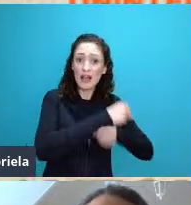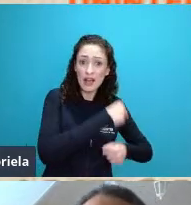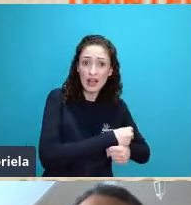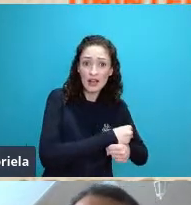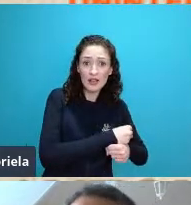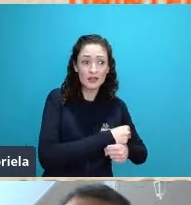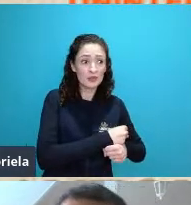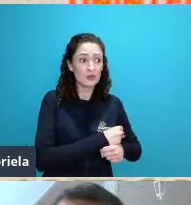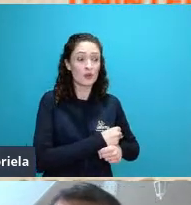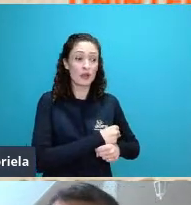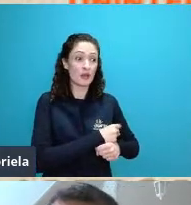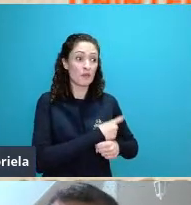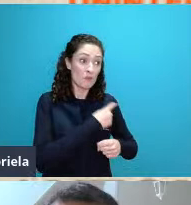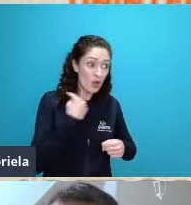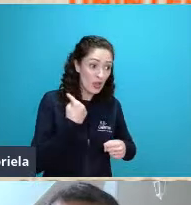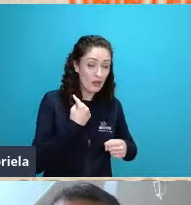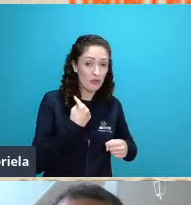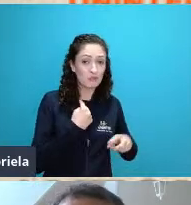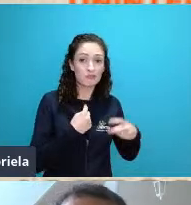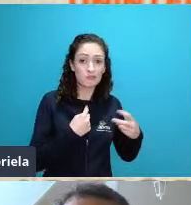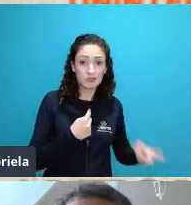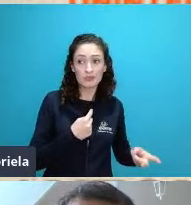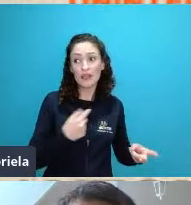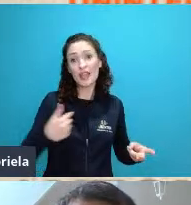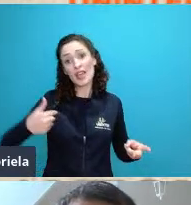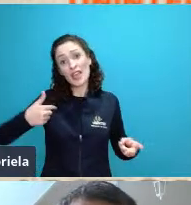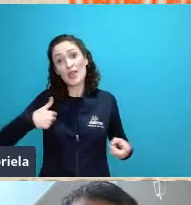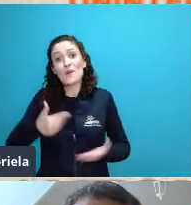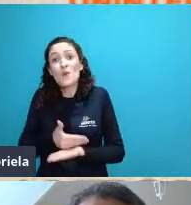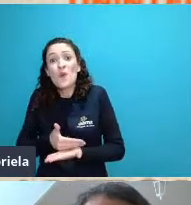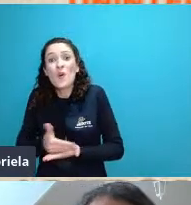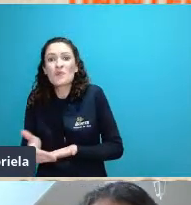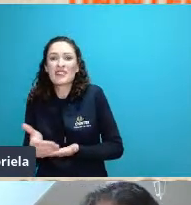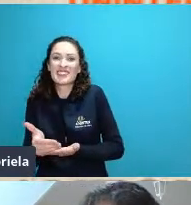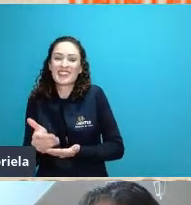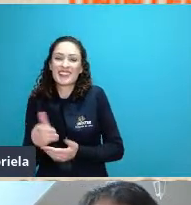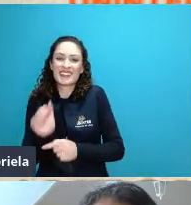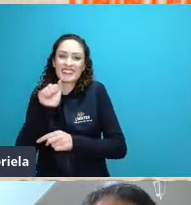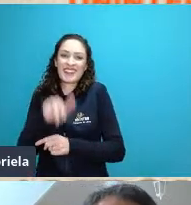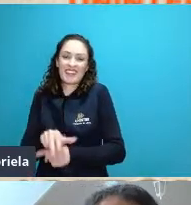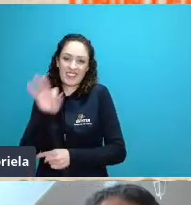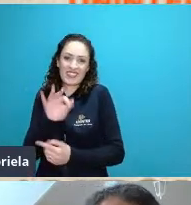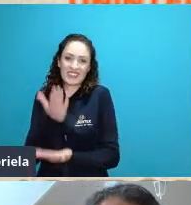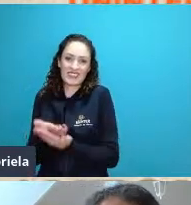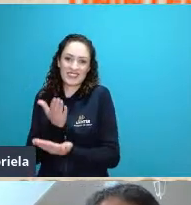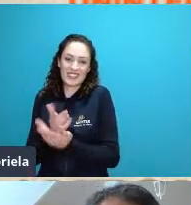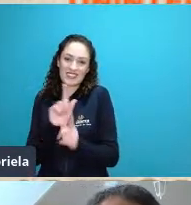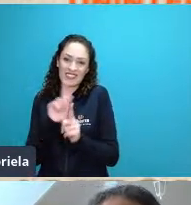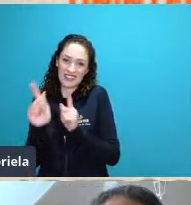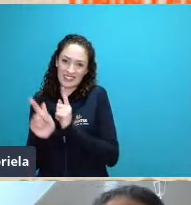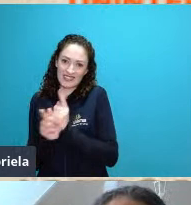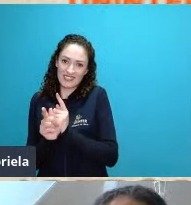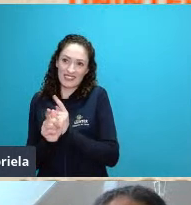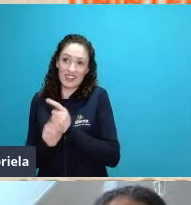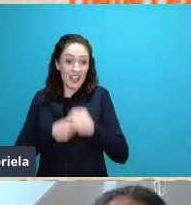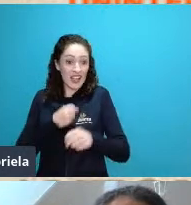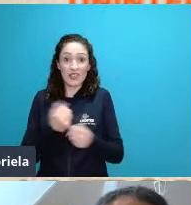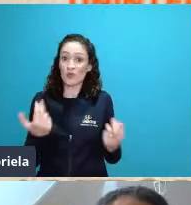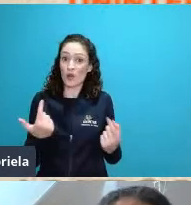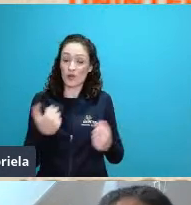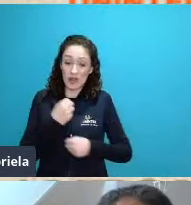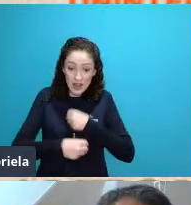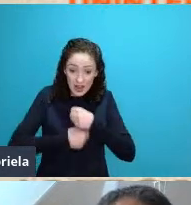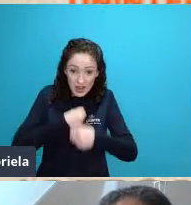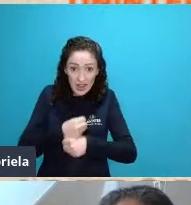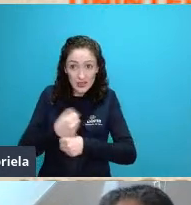então foi o ano do meu início na geografia foi o ano do falecimento do Cristofoletti mas os